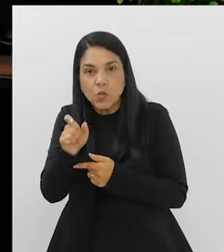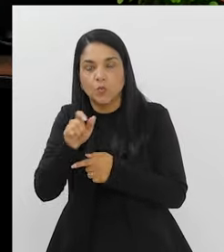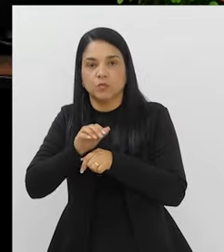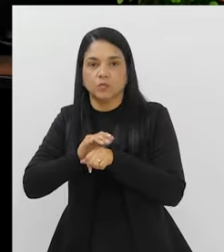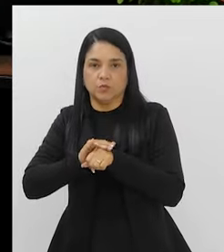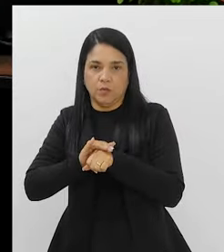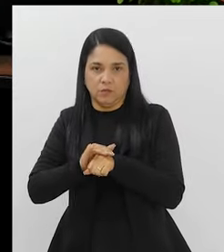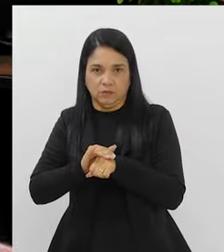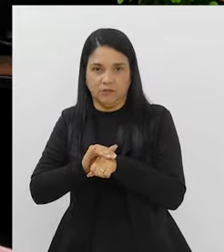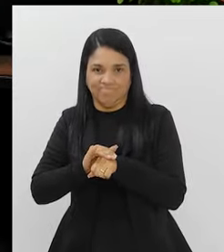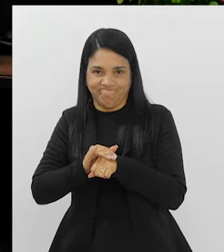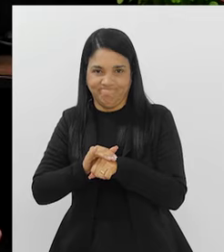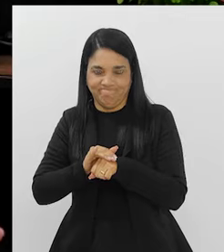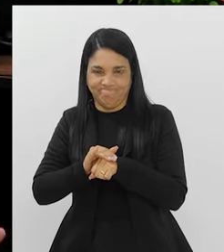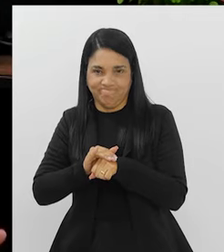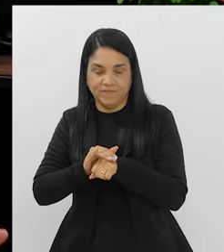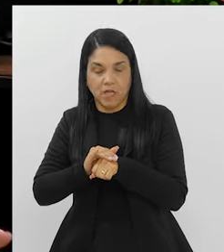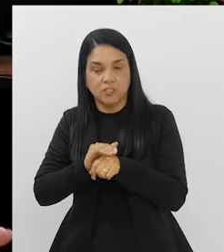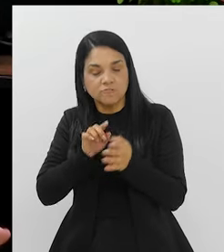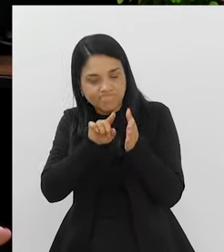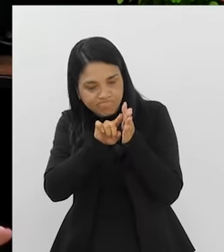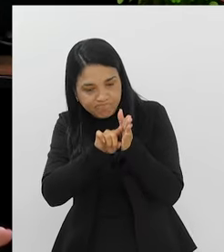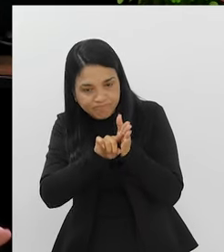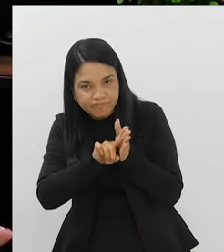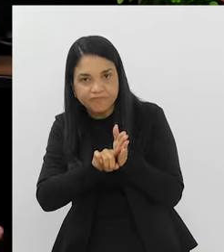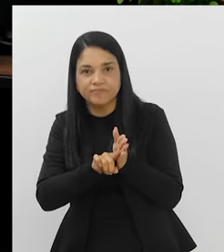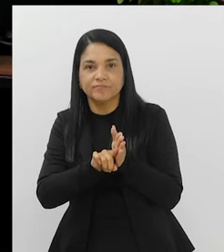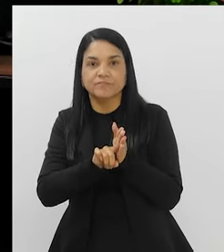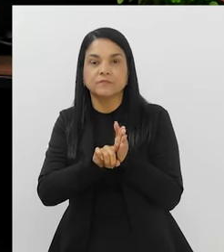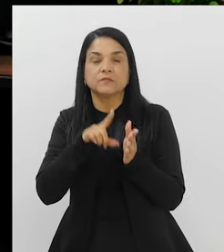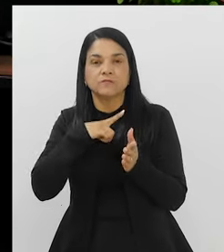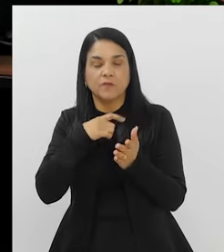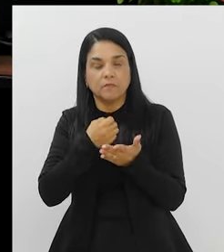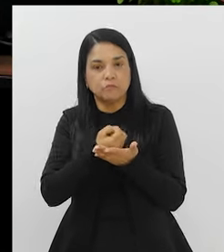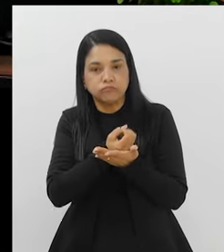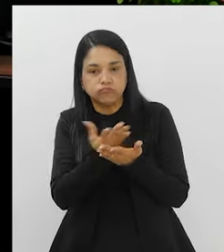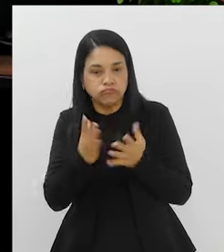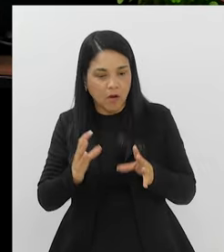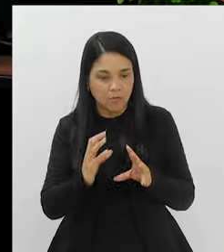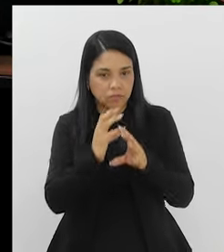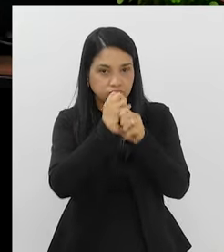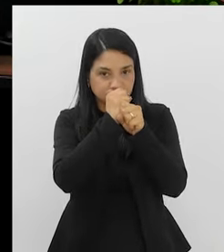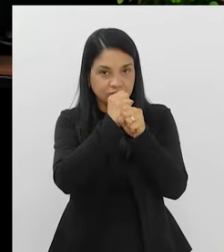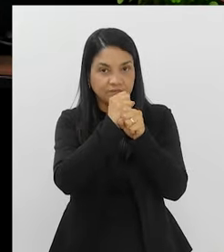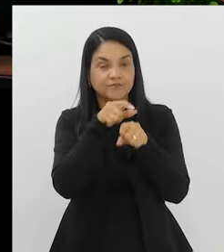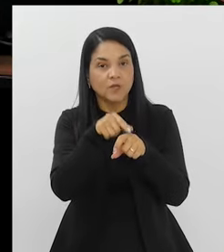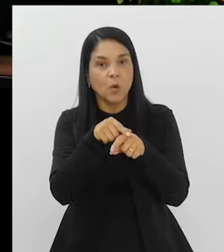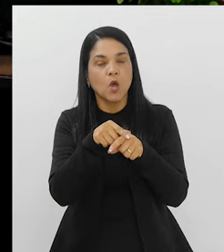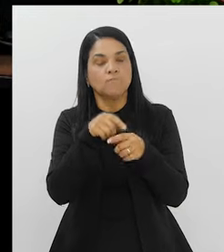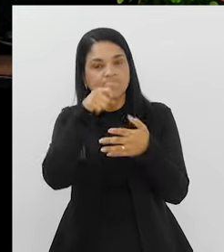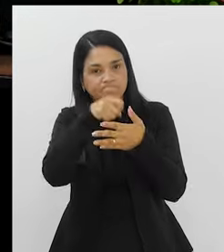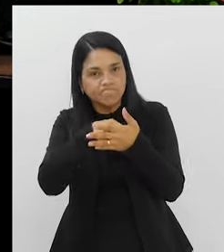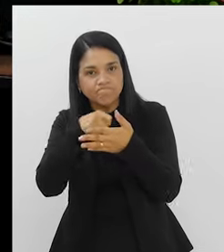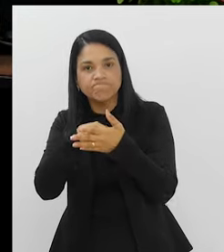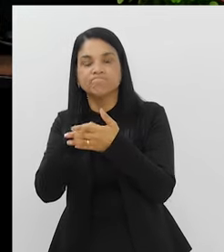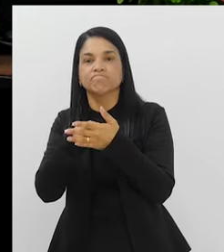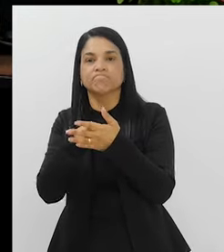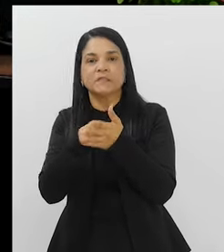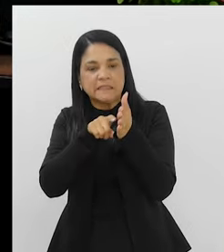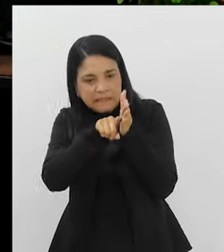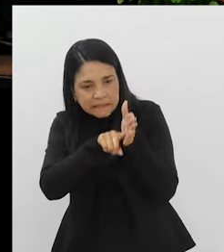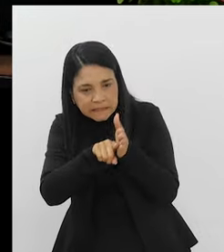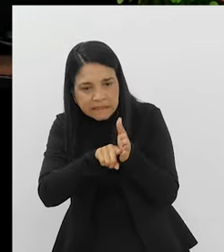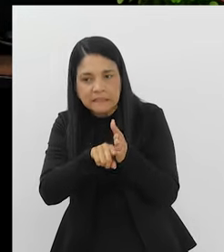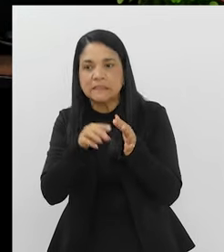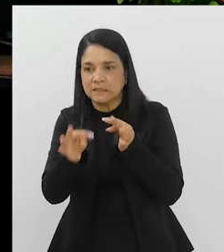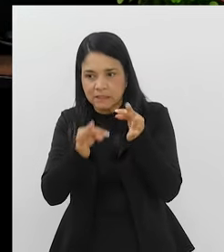de pessoas doentes, infelizmente. Então, assim, já tivemos esses números. Então, agora a gente vai batalhar